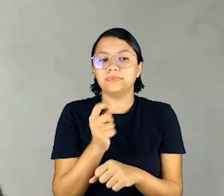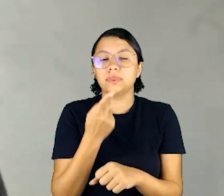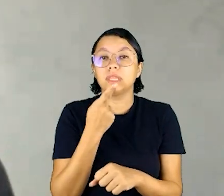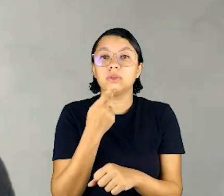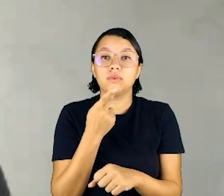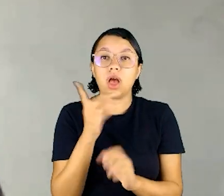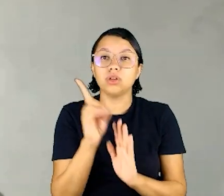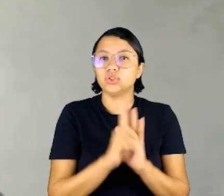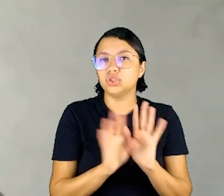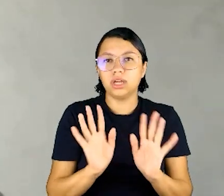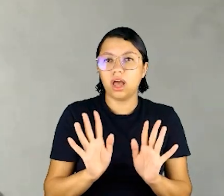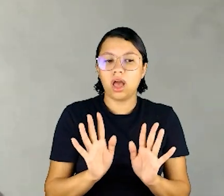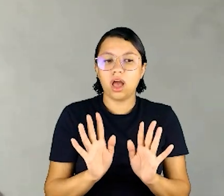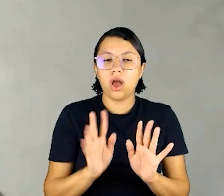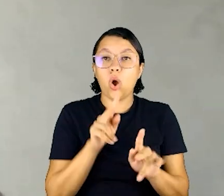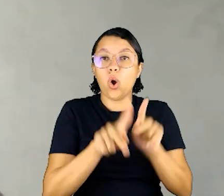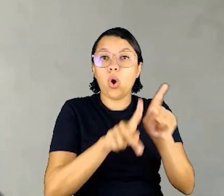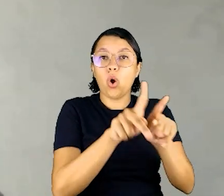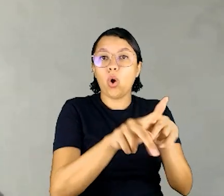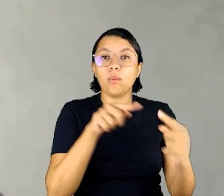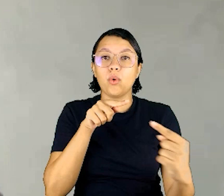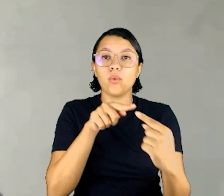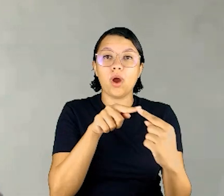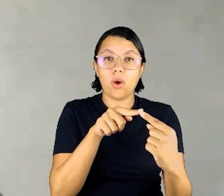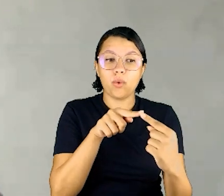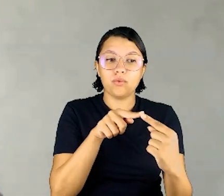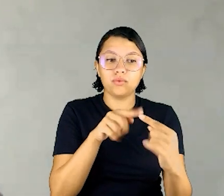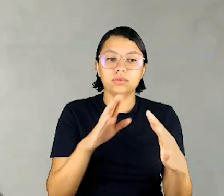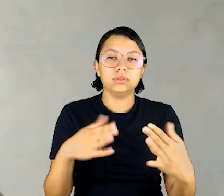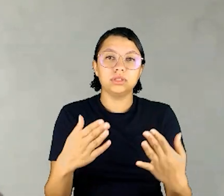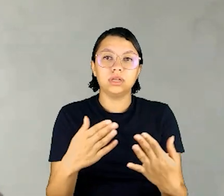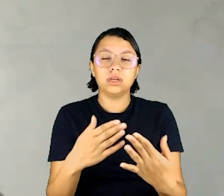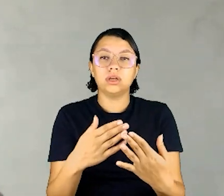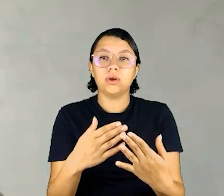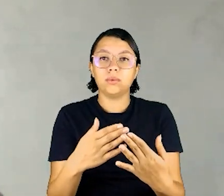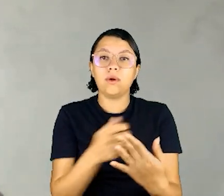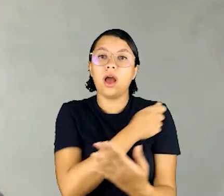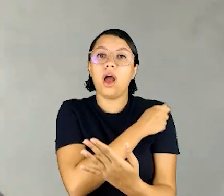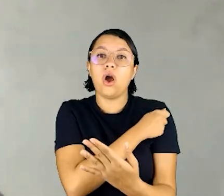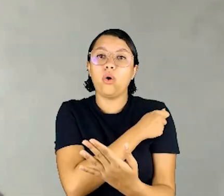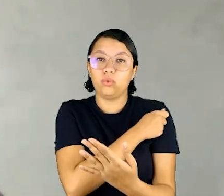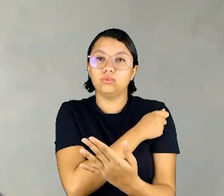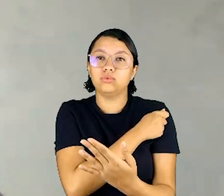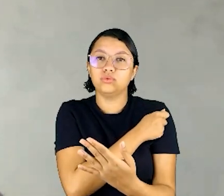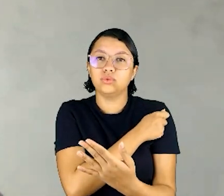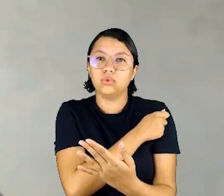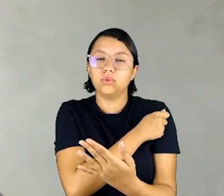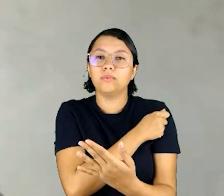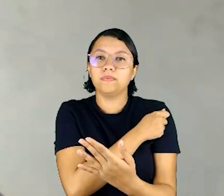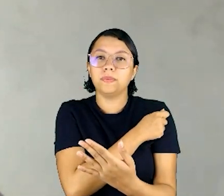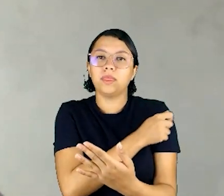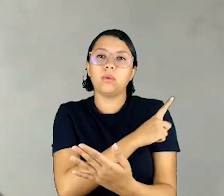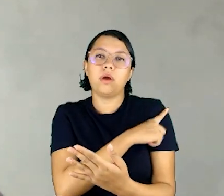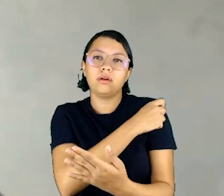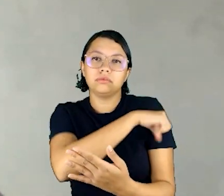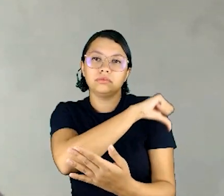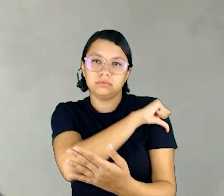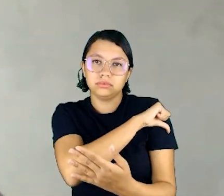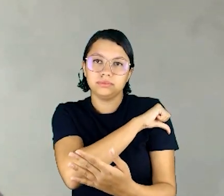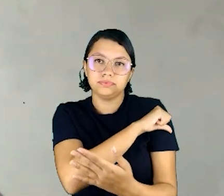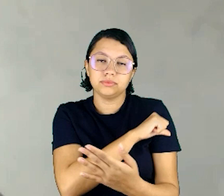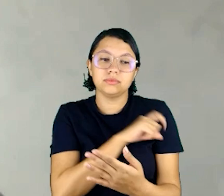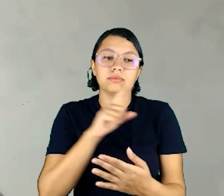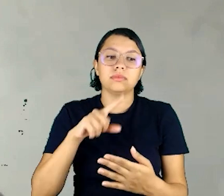pelo menos, não falando direito com a ajuda, o público-alvo, são alunos do oitavo e nono ano da